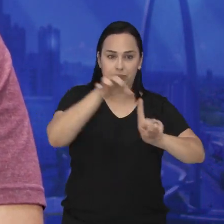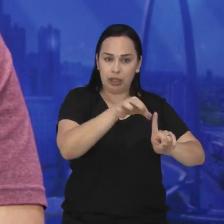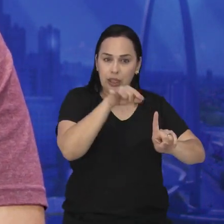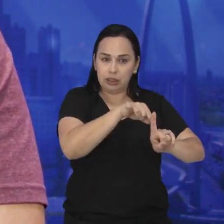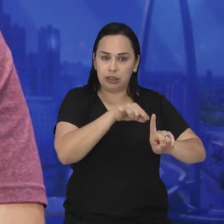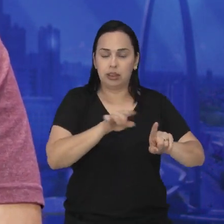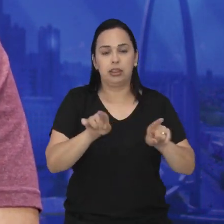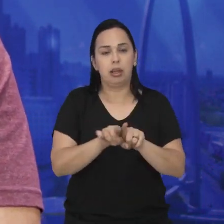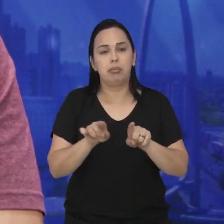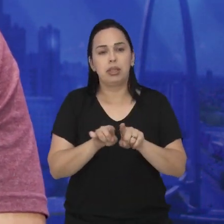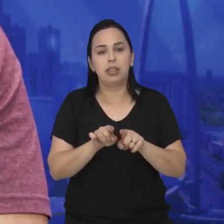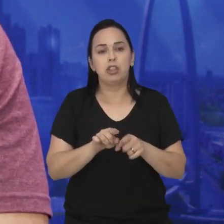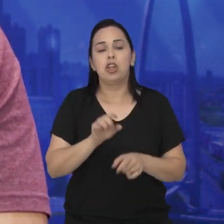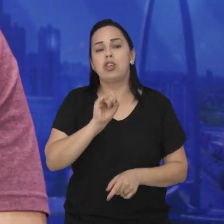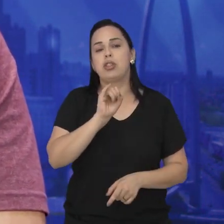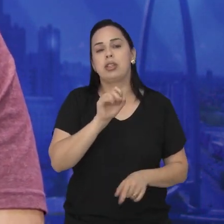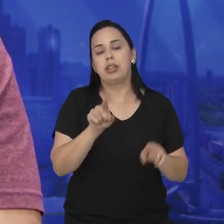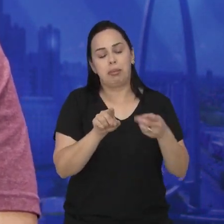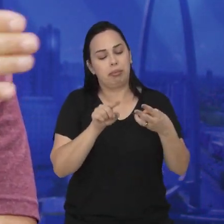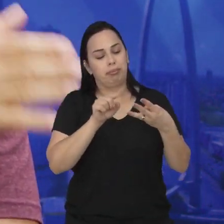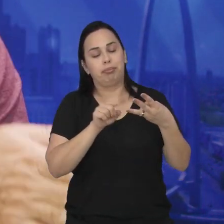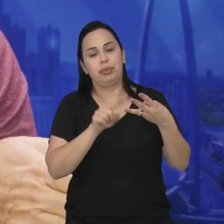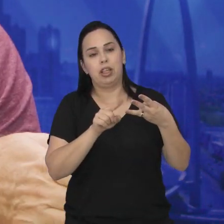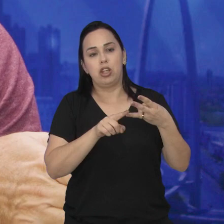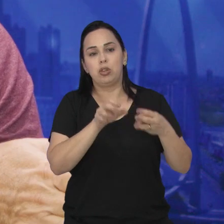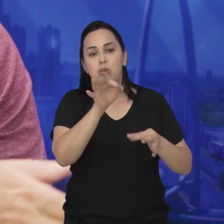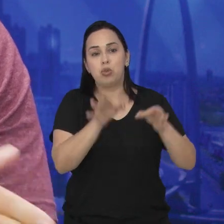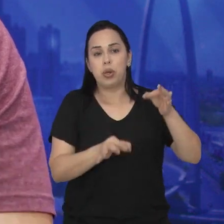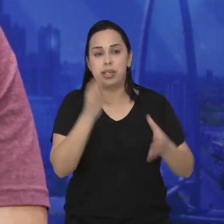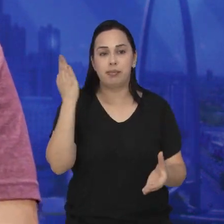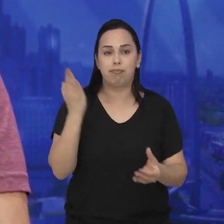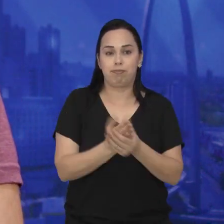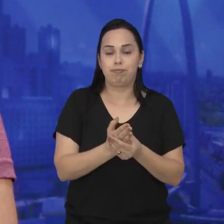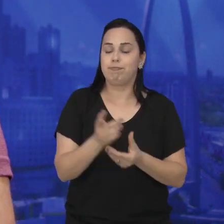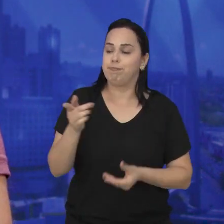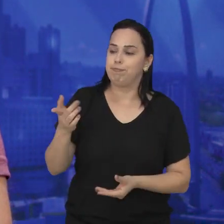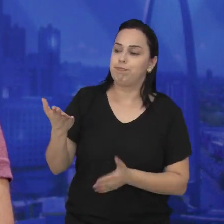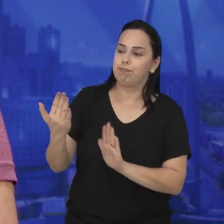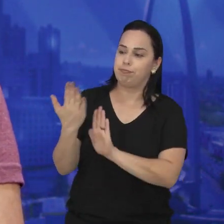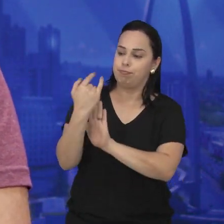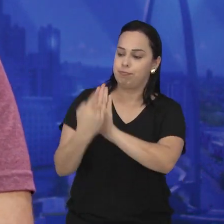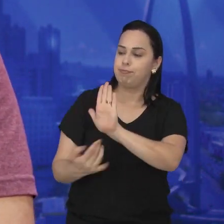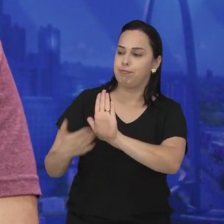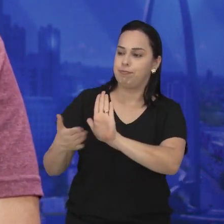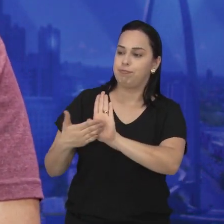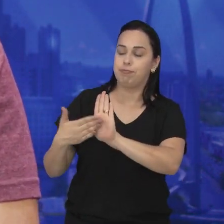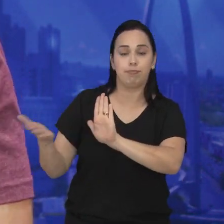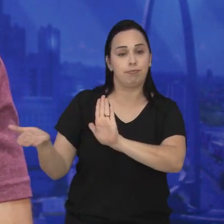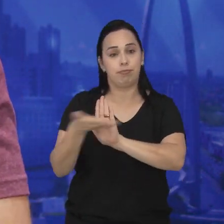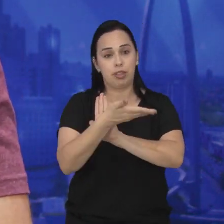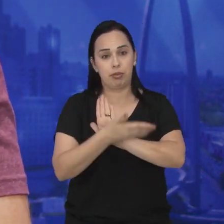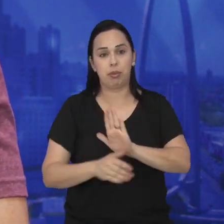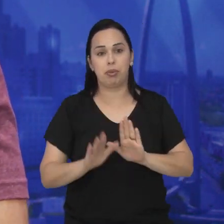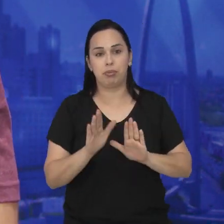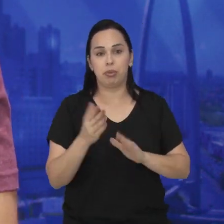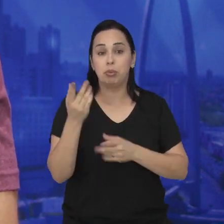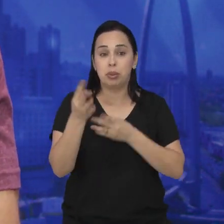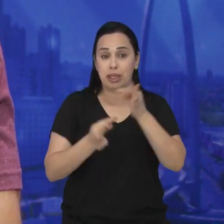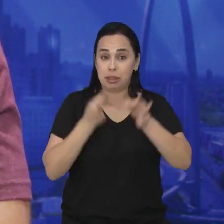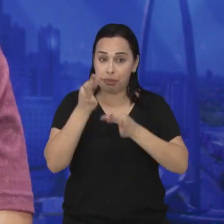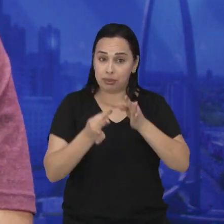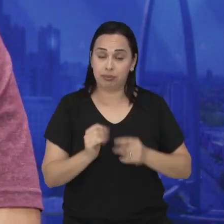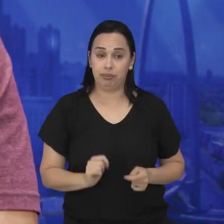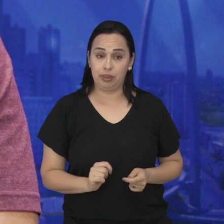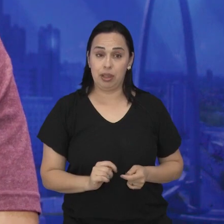compulsória, que só o juiz pode determinar, mas ele só determina com o laudo médico. Então, são essas três